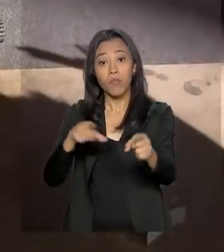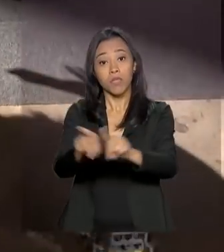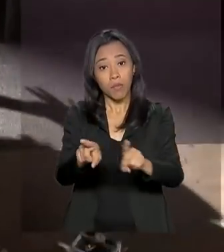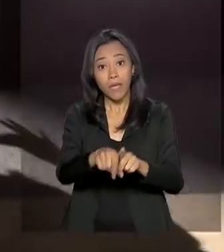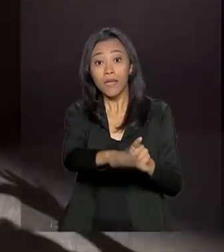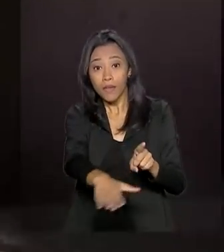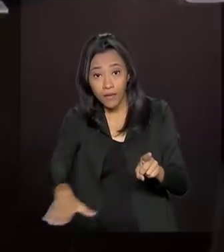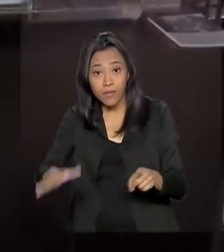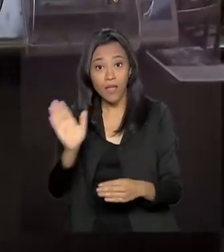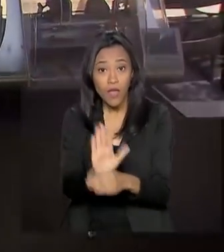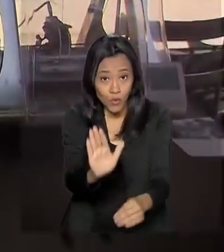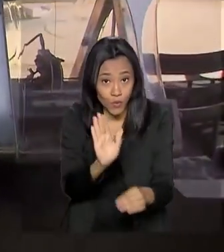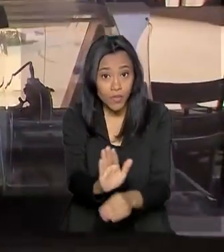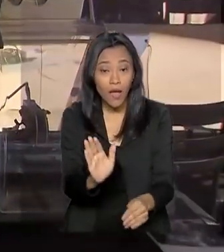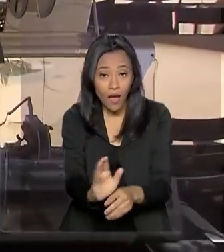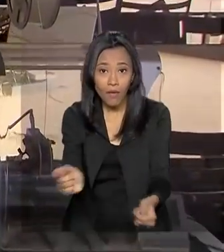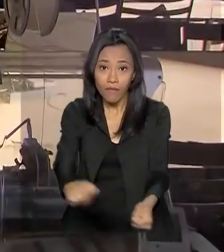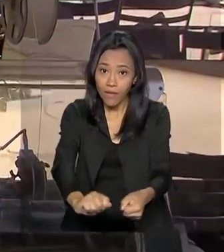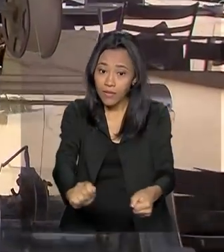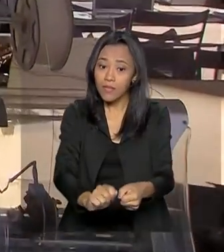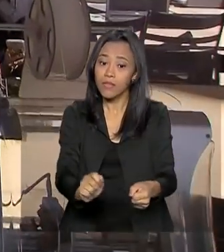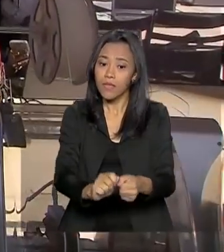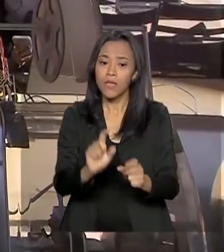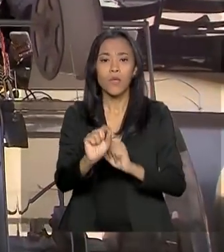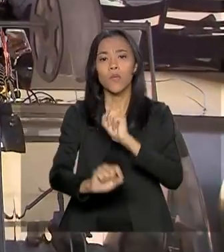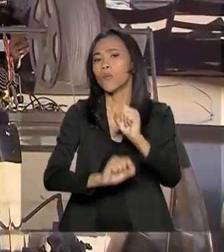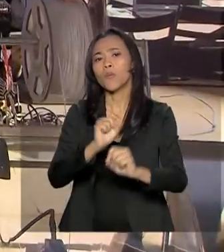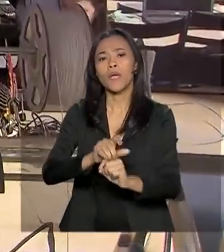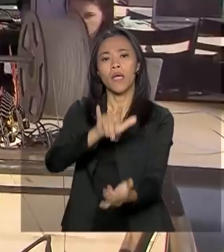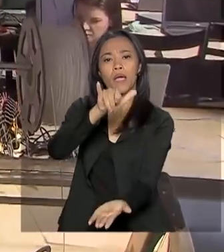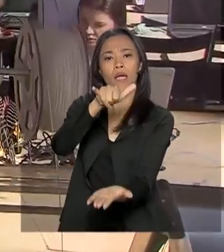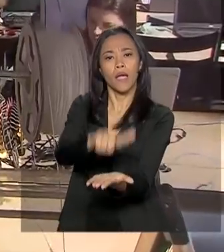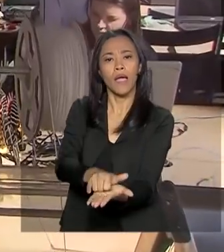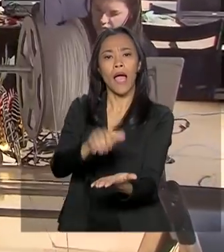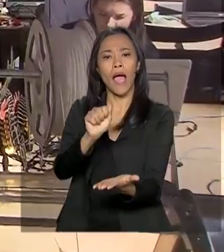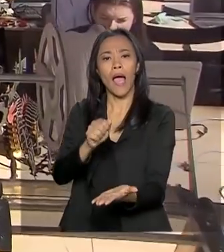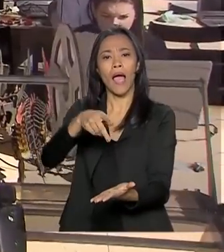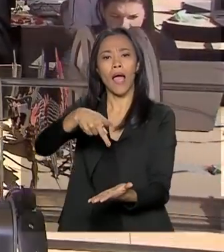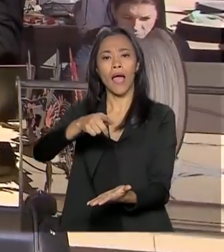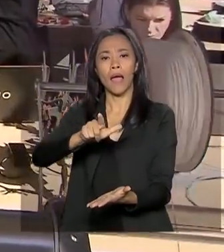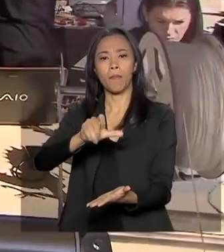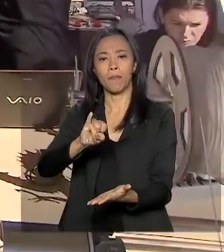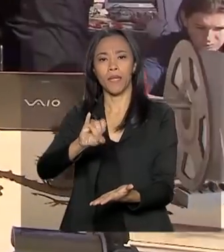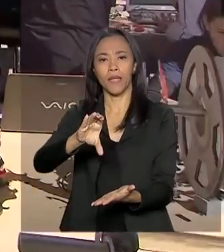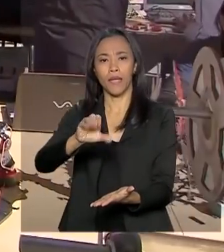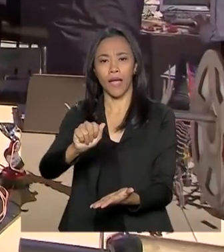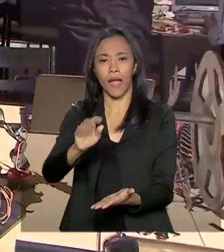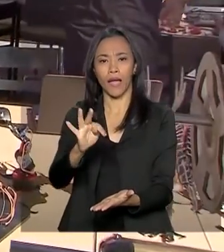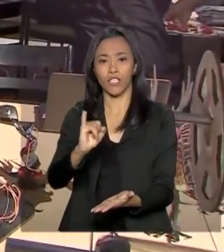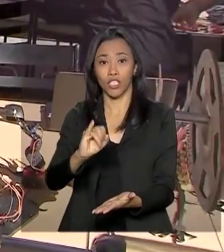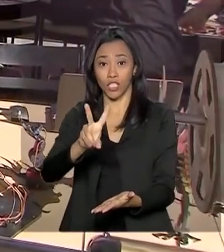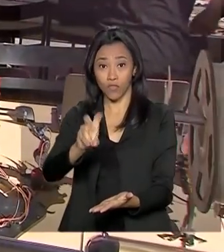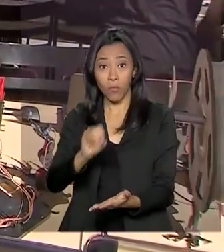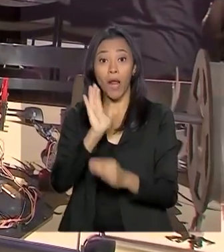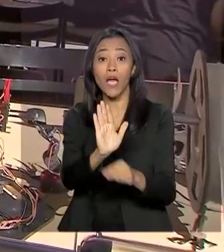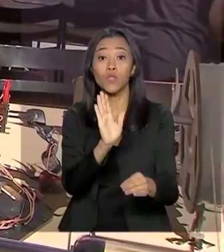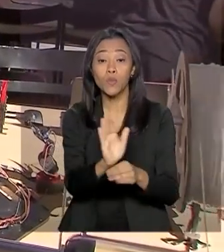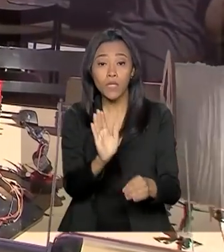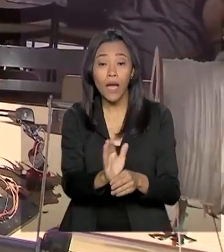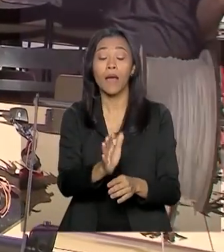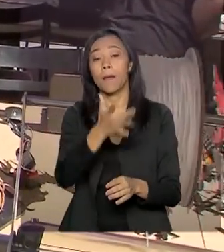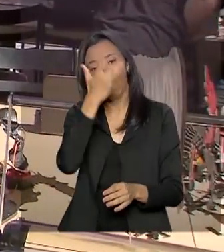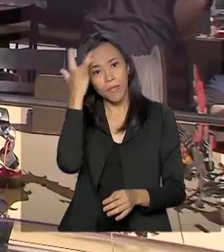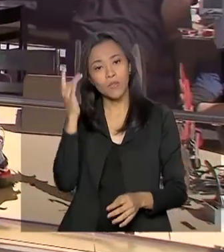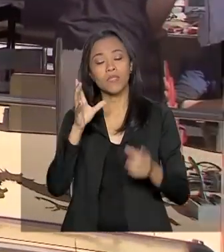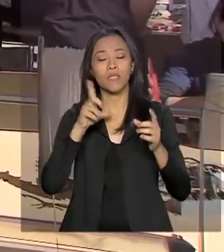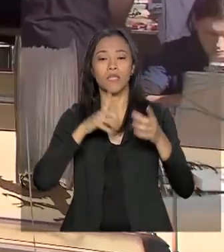ajudaram a construir um aplicativo para ajudar, para auxiliar pessoas com deficiências visuais.